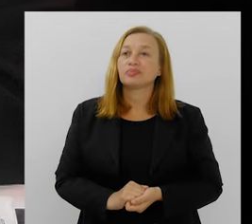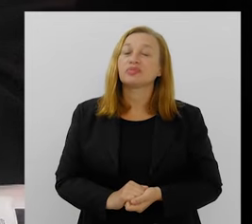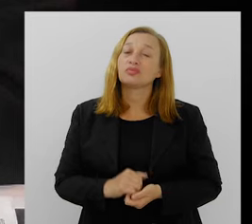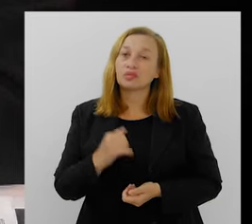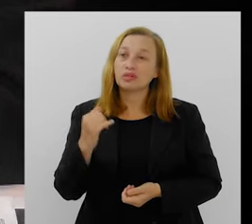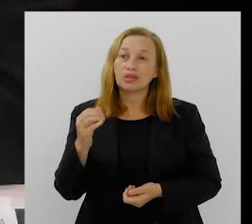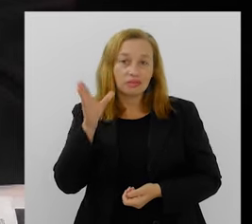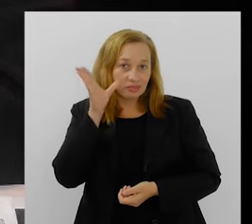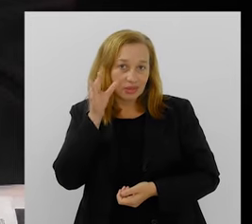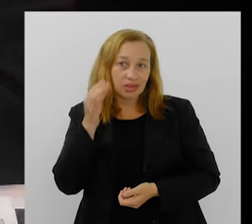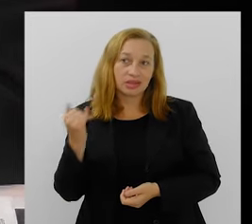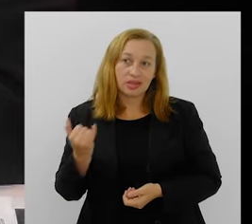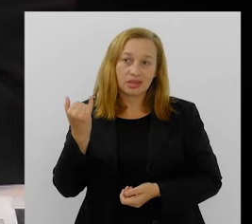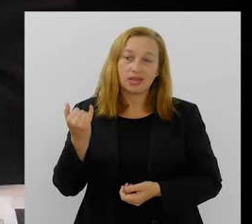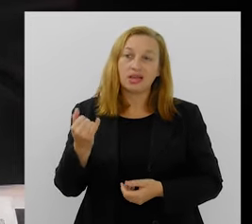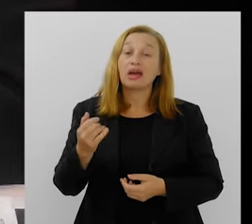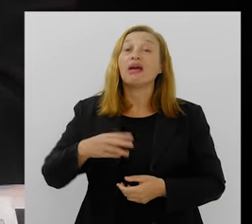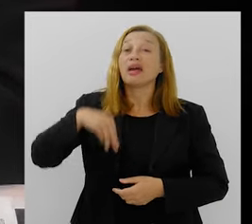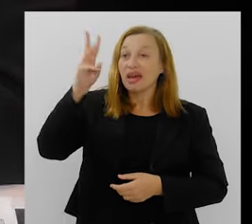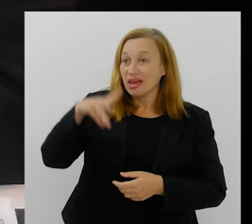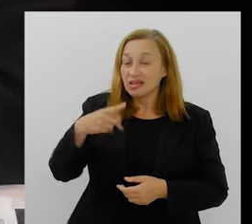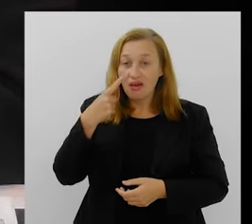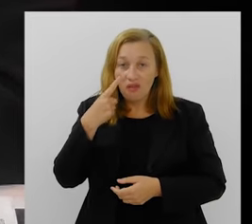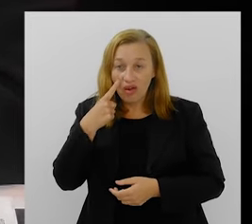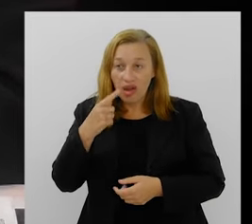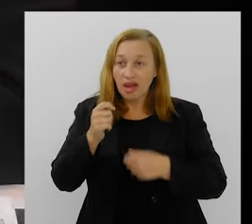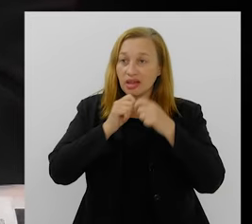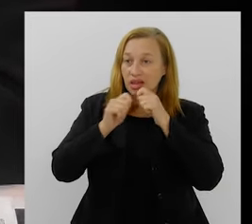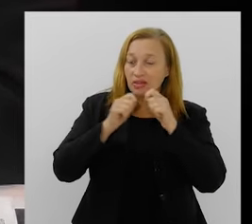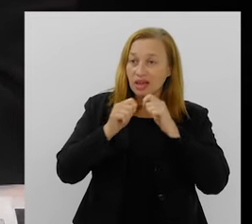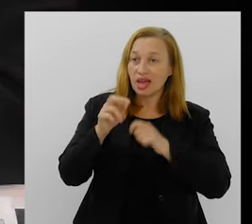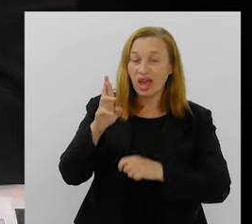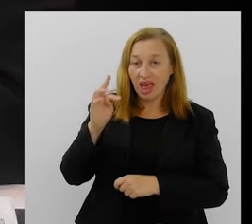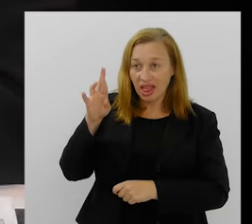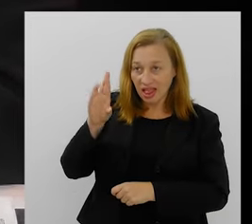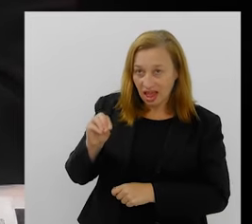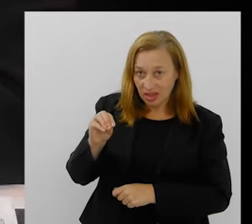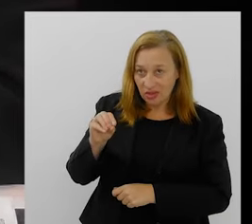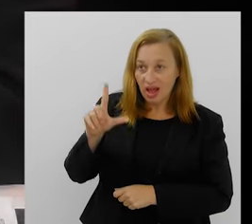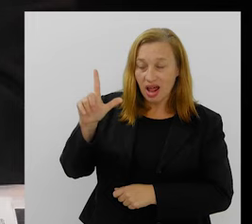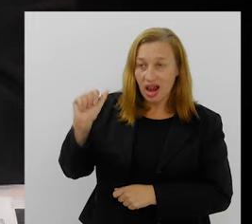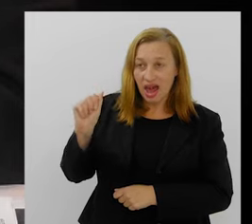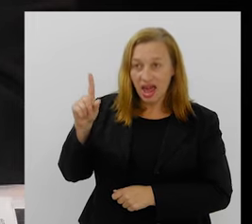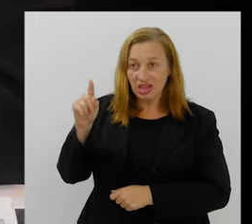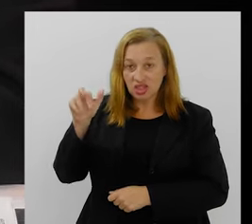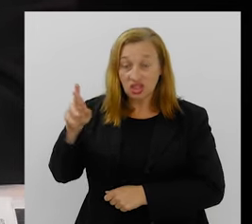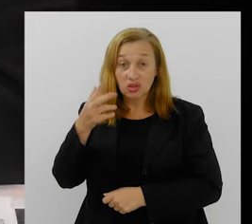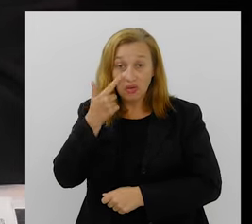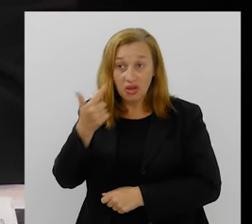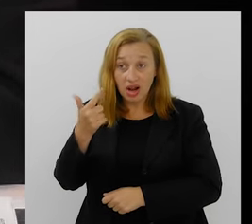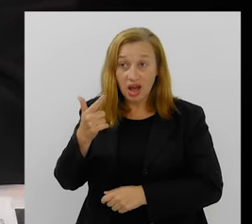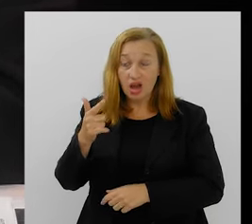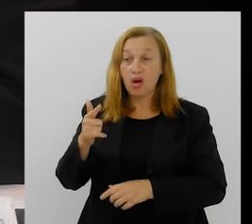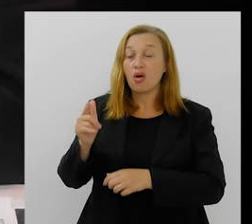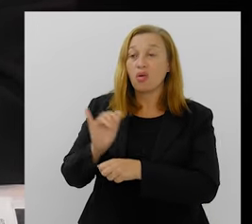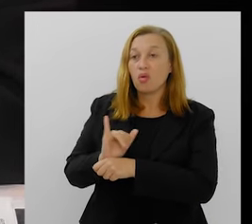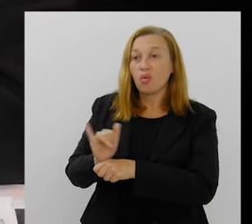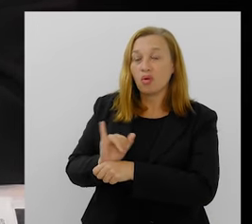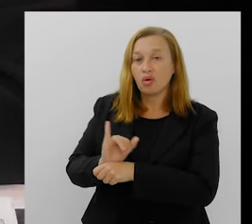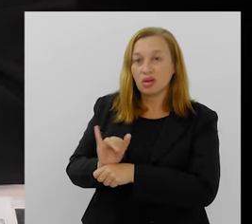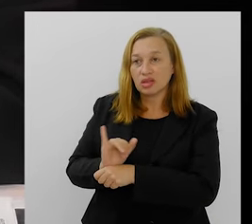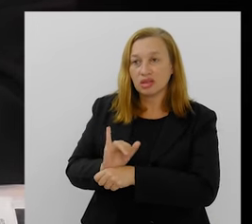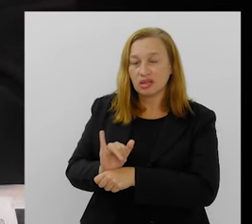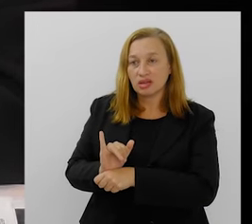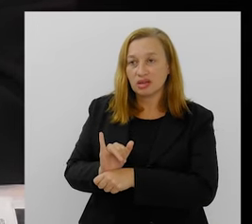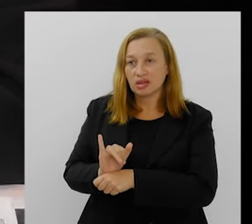foi muito interessante a entrevista. Quem quiser assistir a entrevista do Renato Laje, de Marcia Laje, é só acessar lá o canal da TV